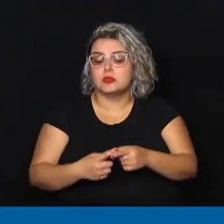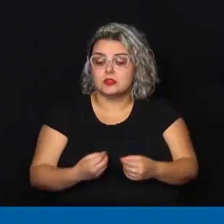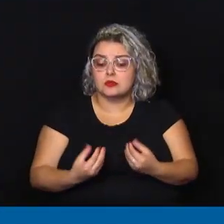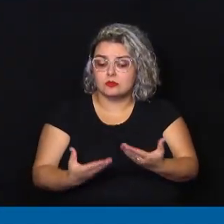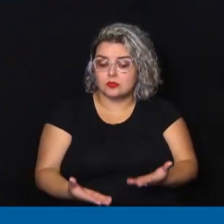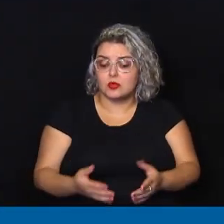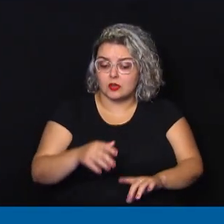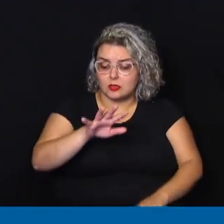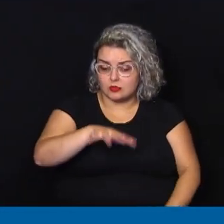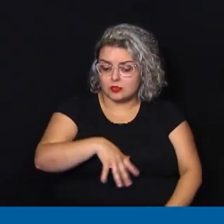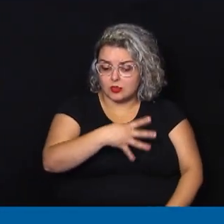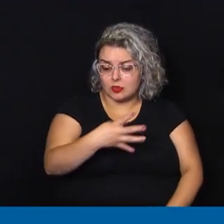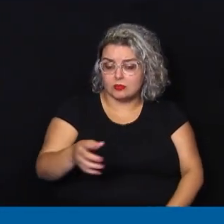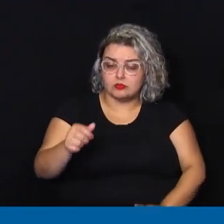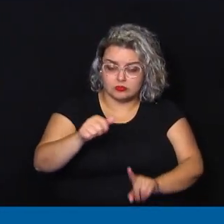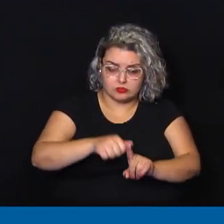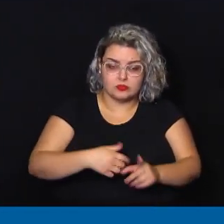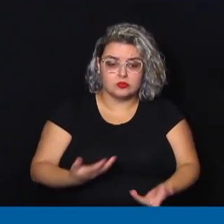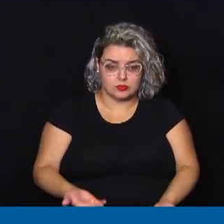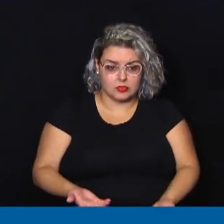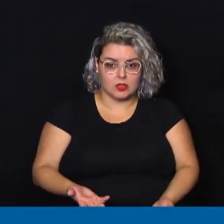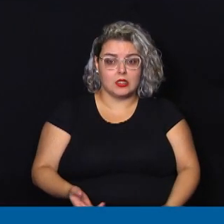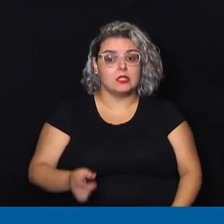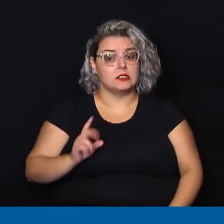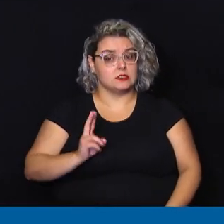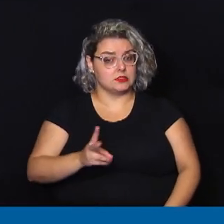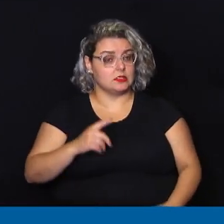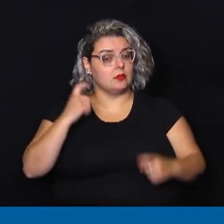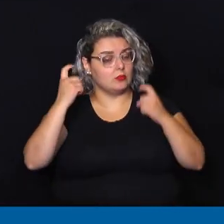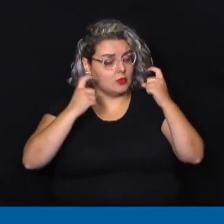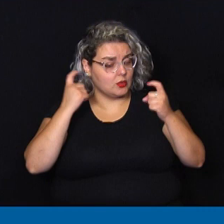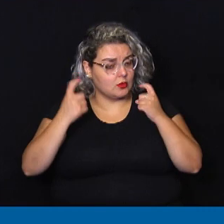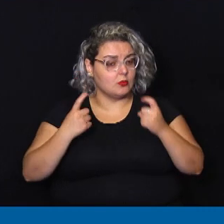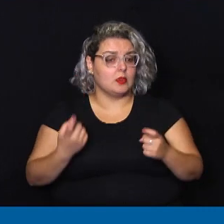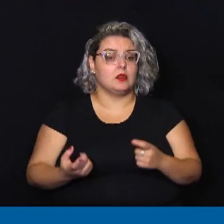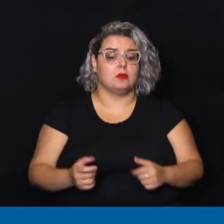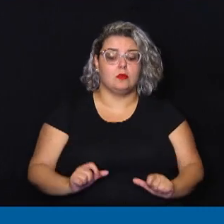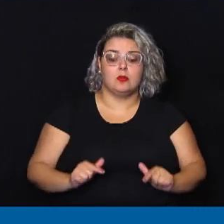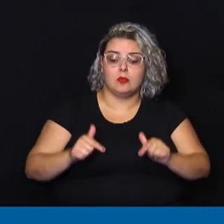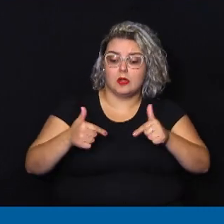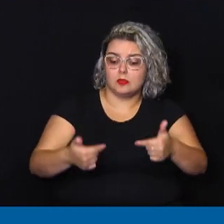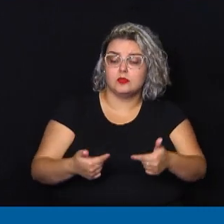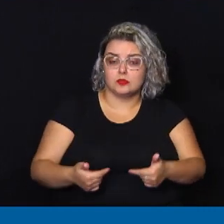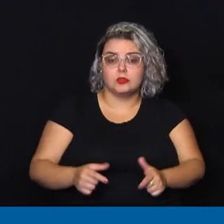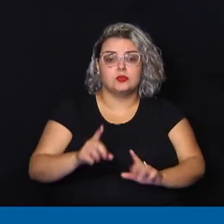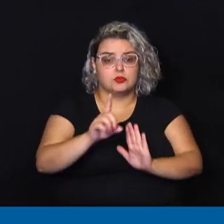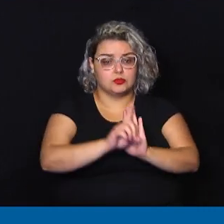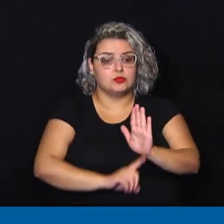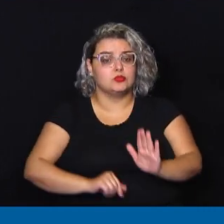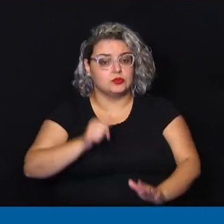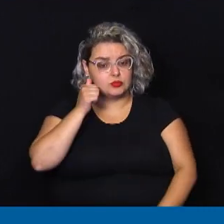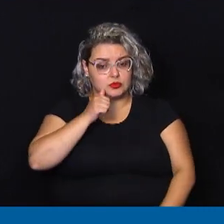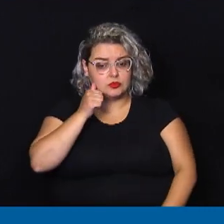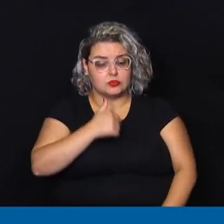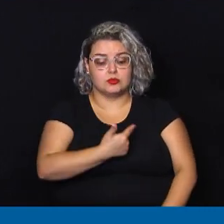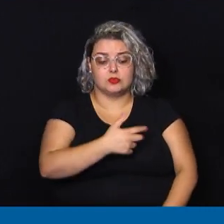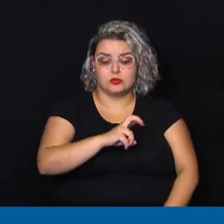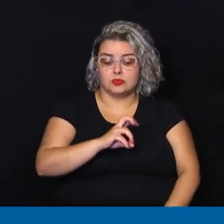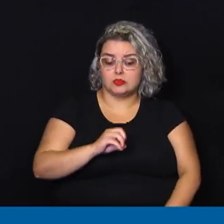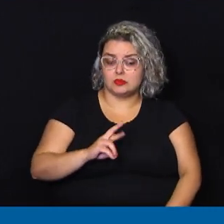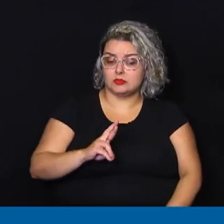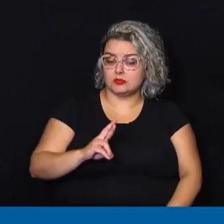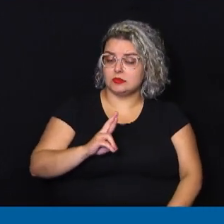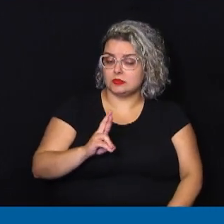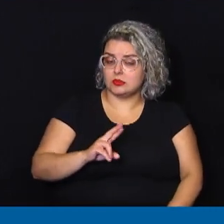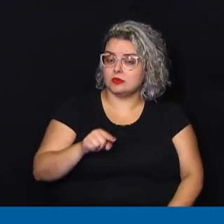calendário. Sempre preocupada com a luta pelos direitos das mulheres, ela garantiu 250 mil reais para